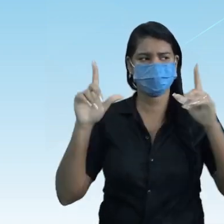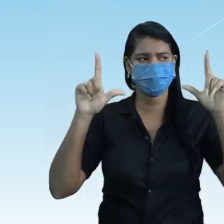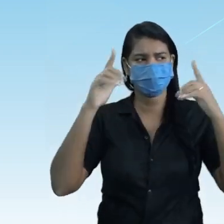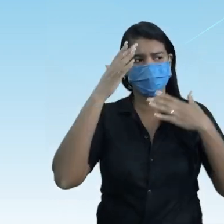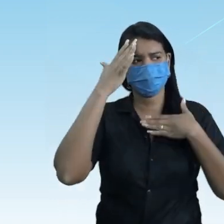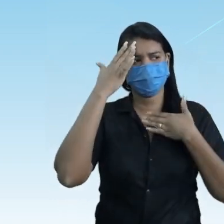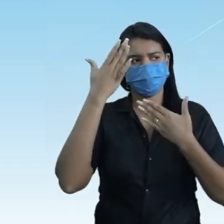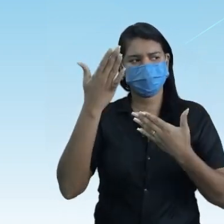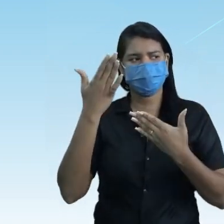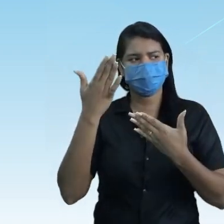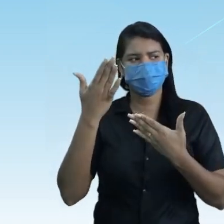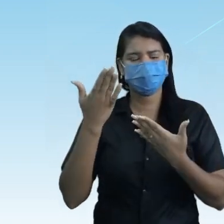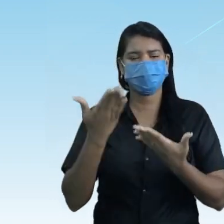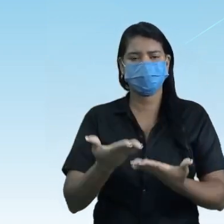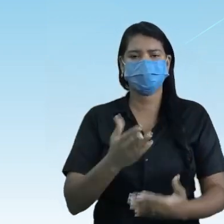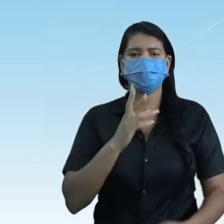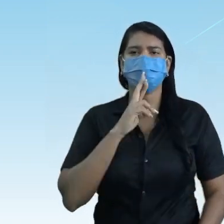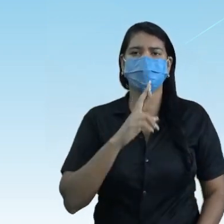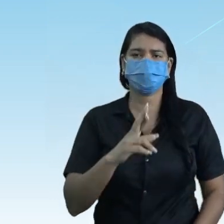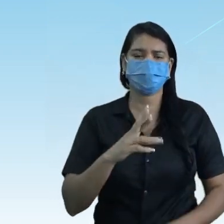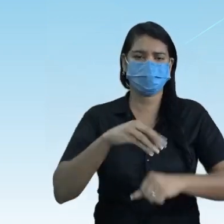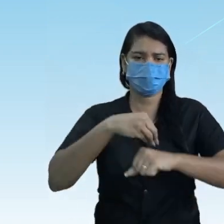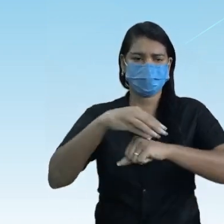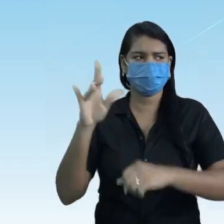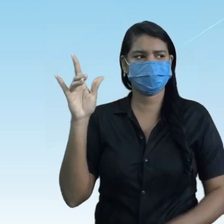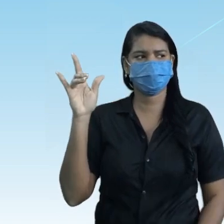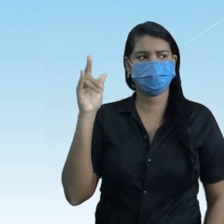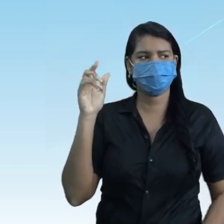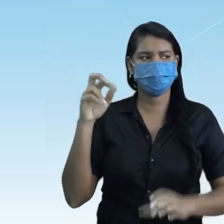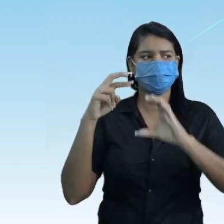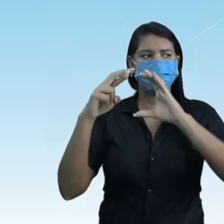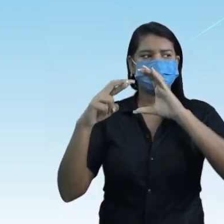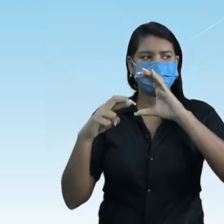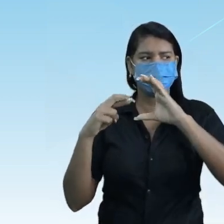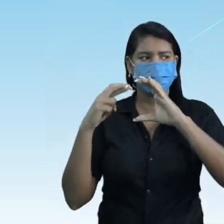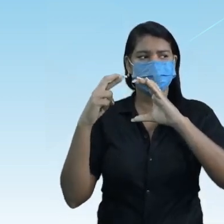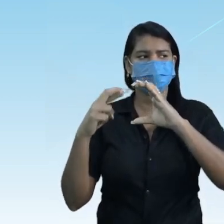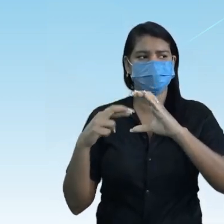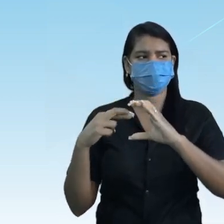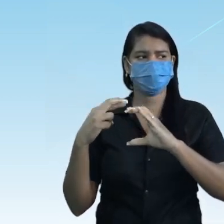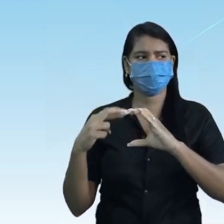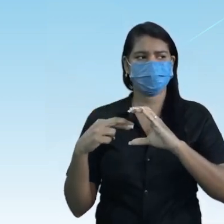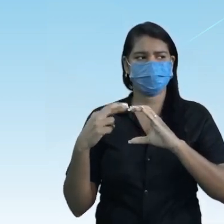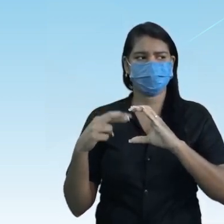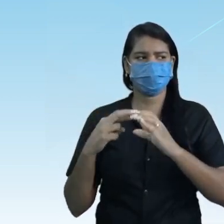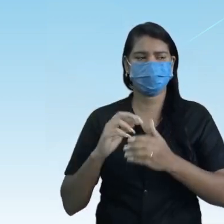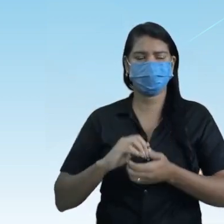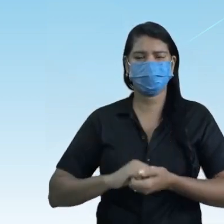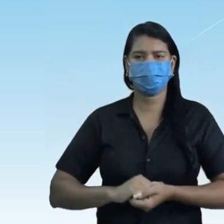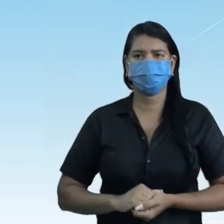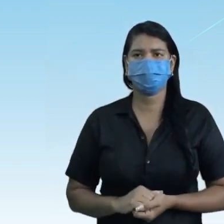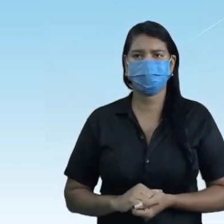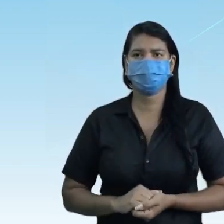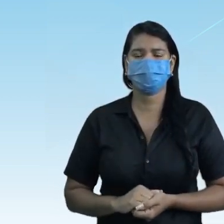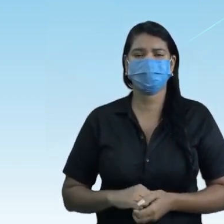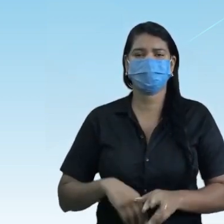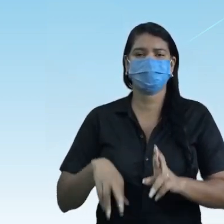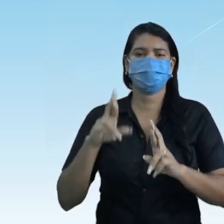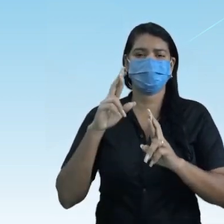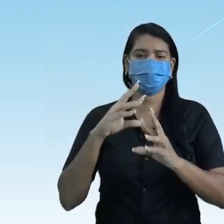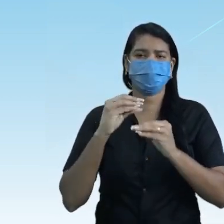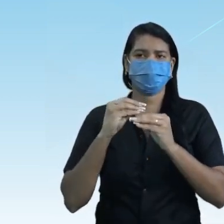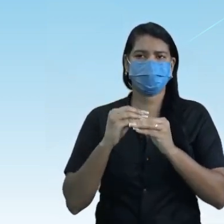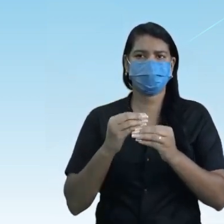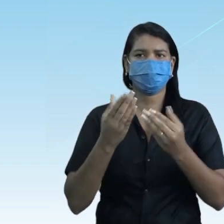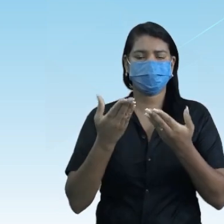Obrigado, Manuel. Você vai responder, vai mandar no Instagram, Robertão, da transmissão, tudo junto sem acento, tá bom? Referência lá a tua